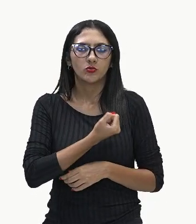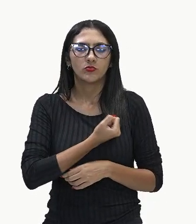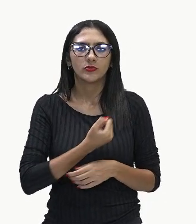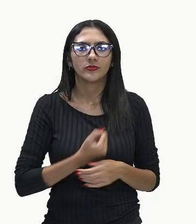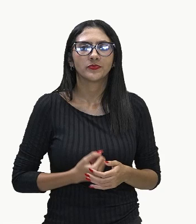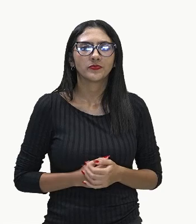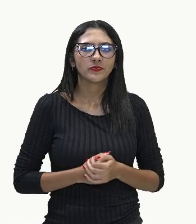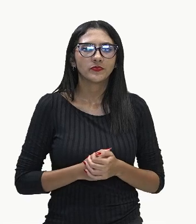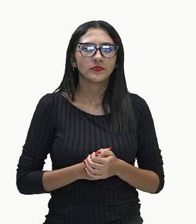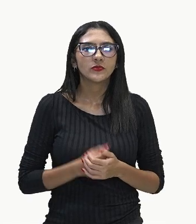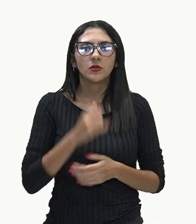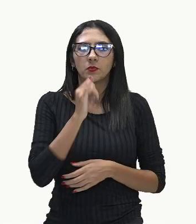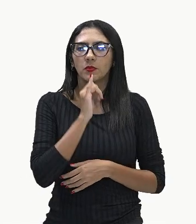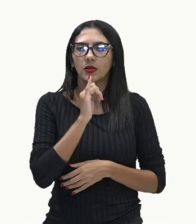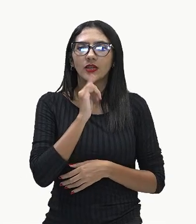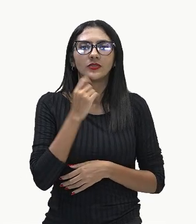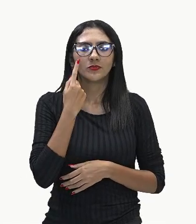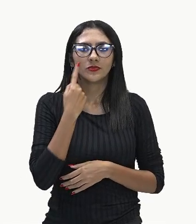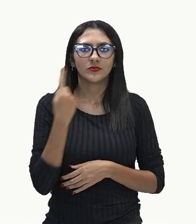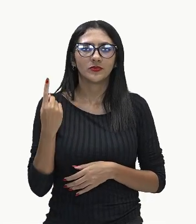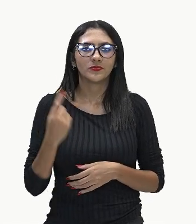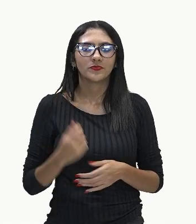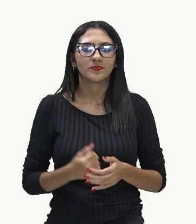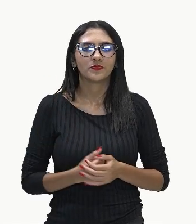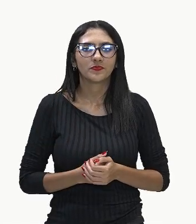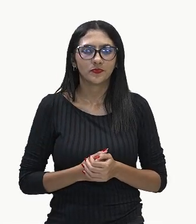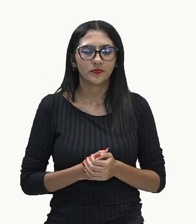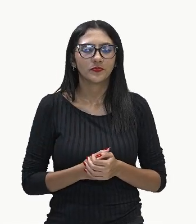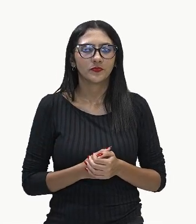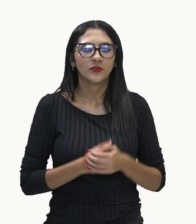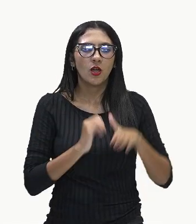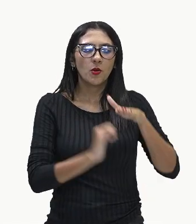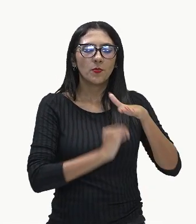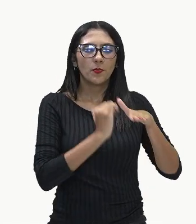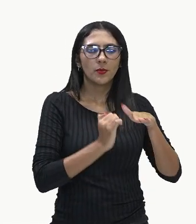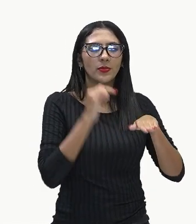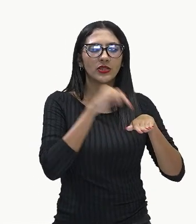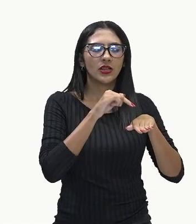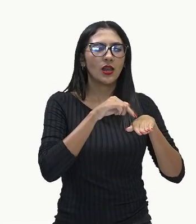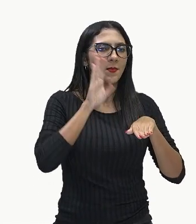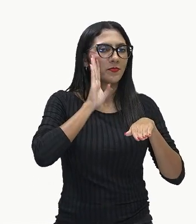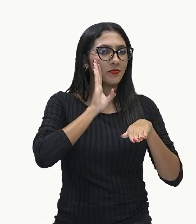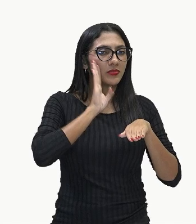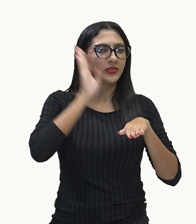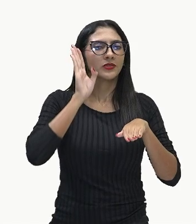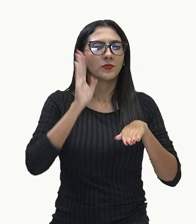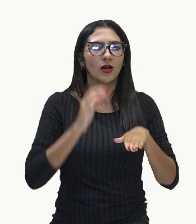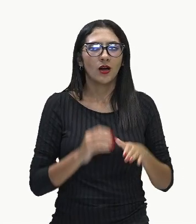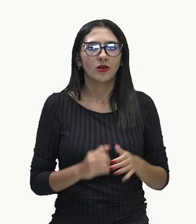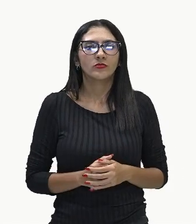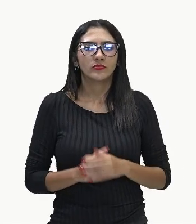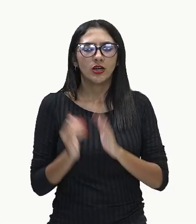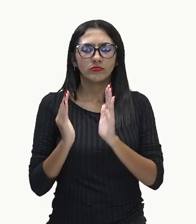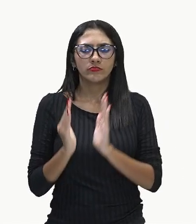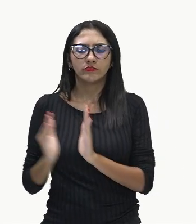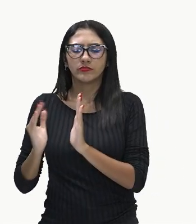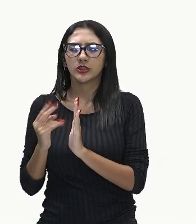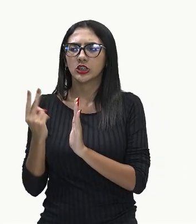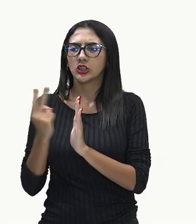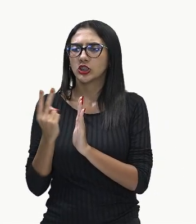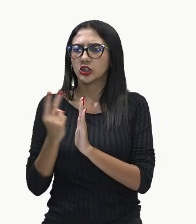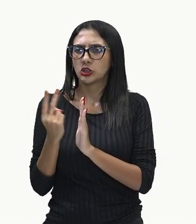faturamento dessa empresa. Nós temos a empresa que é líder de mercado, nós temos a vice-líder e nós temos ali uma empresa nova.